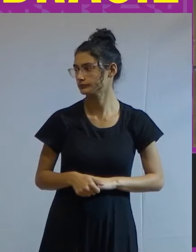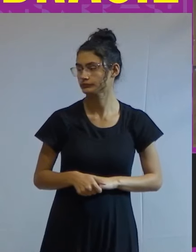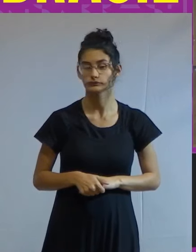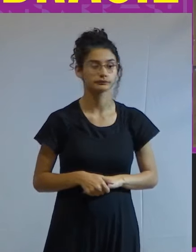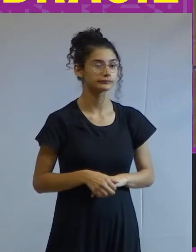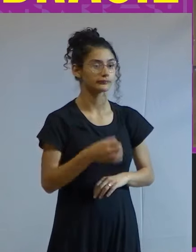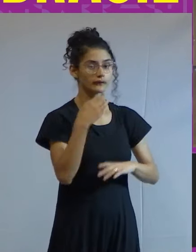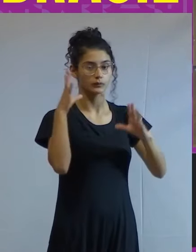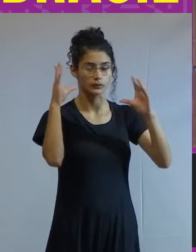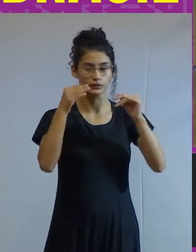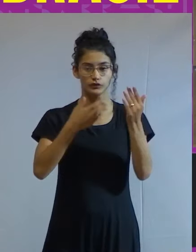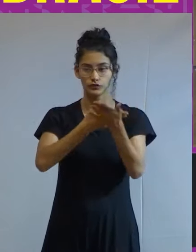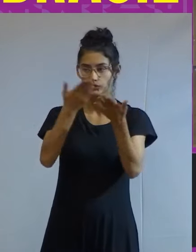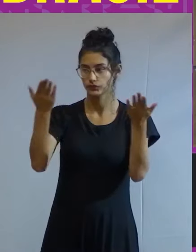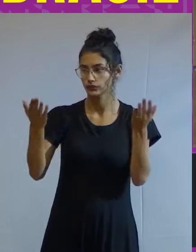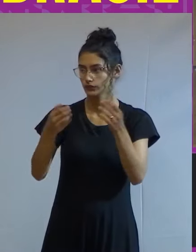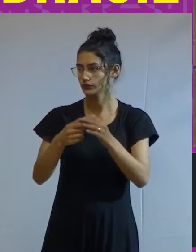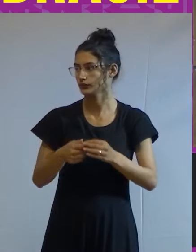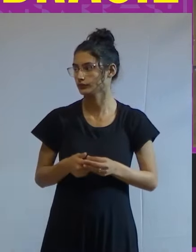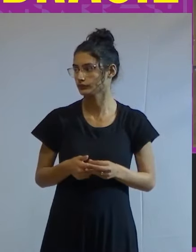Bem, boa noite a todos.